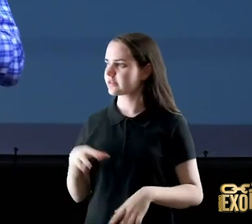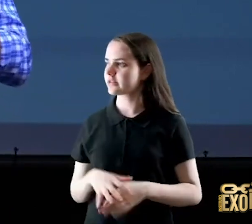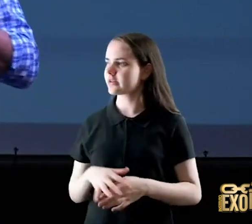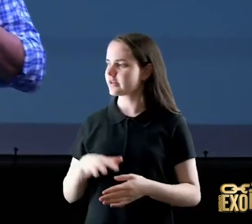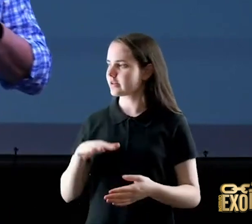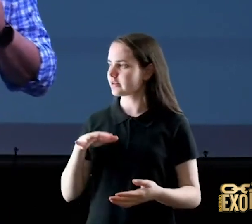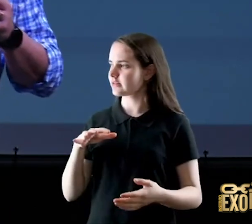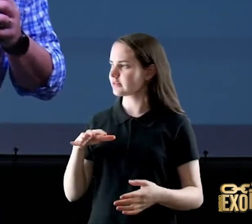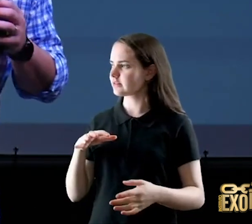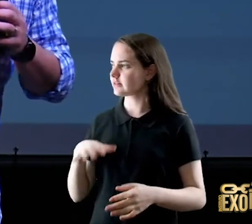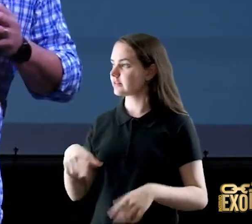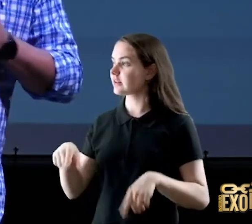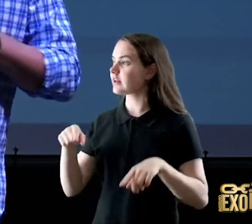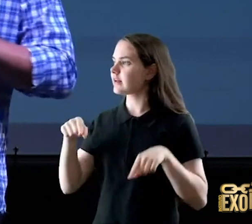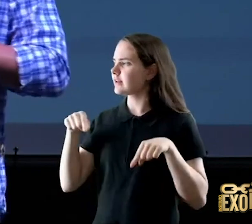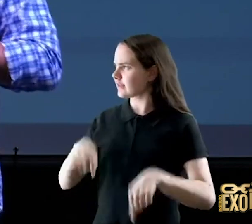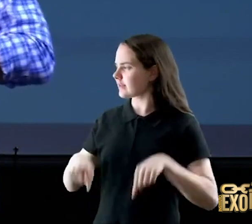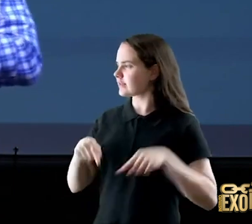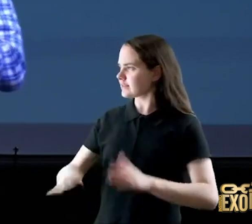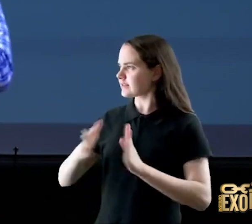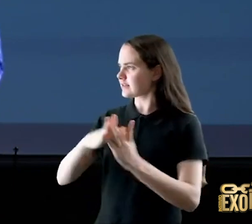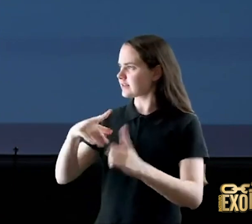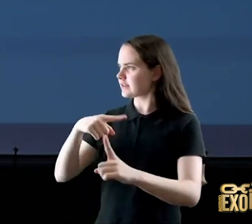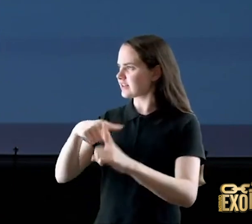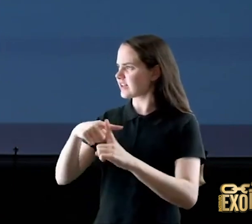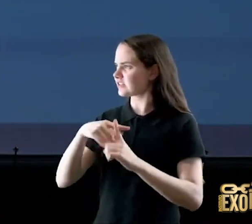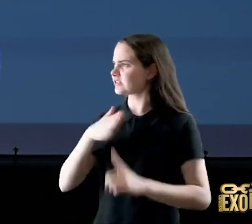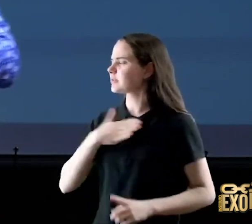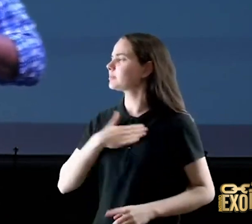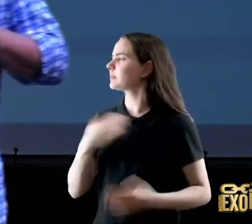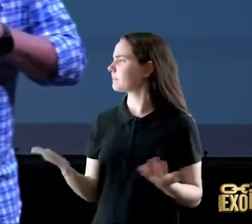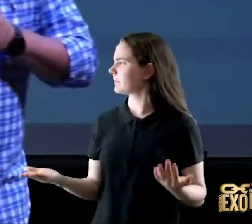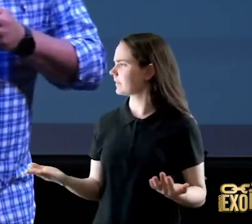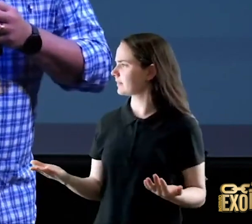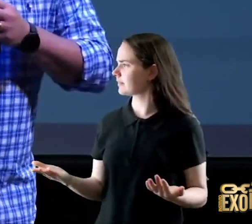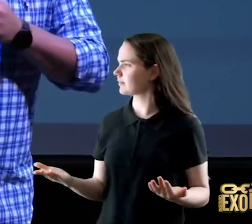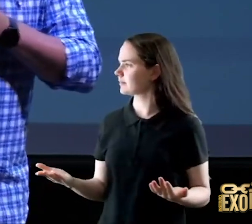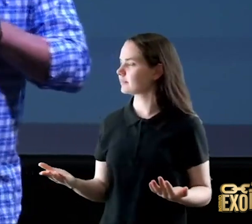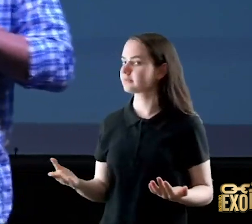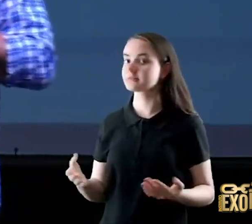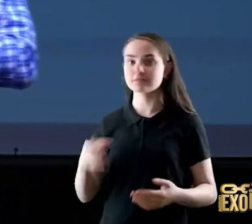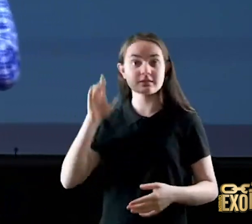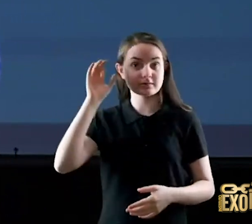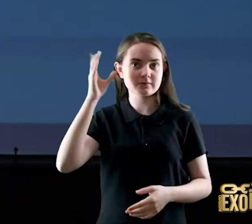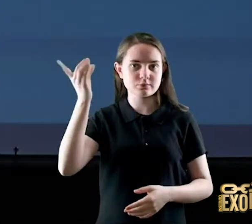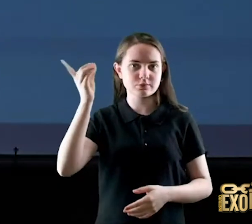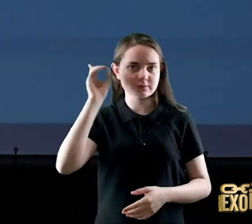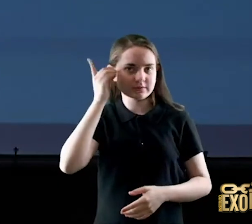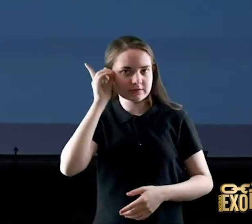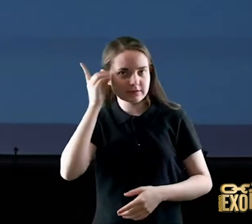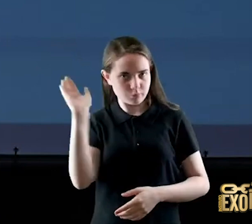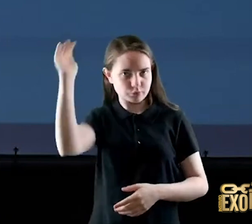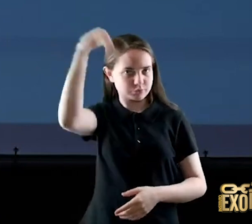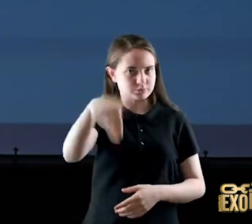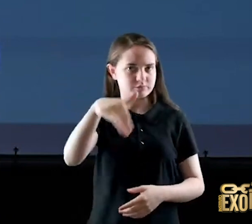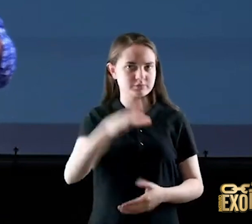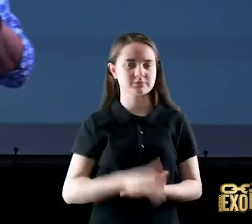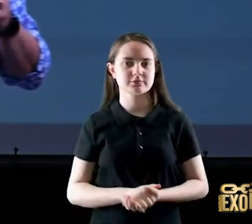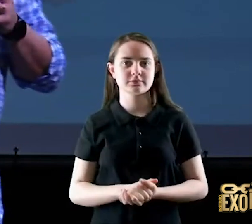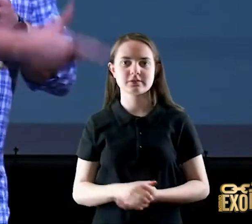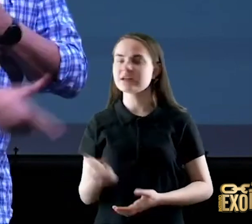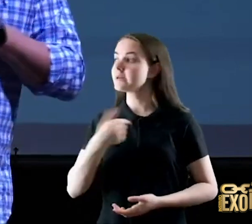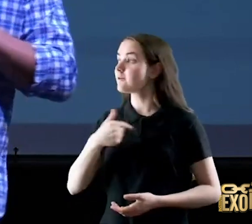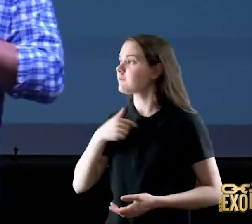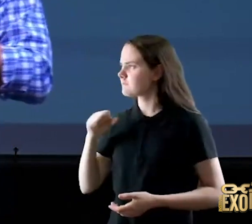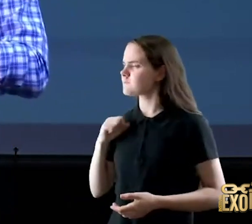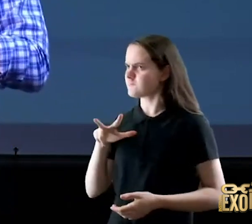essa igreja aqui é minha um endemoniado falando mas assim, aqui, na frente da gente e eu vou matar